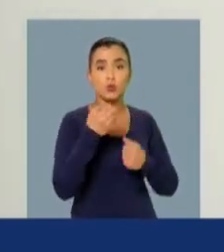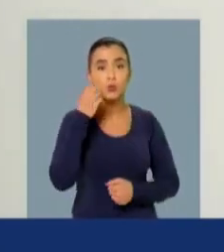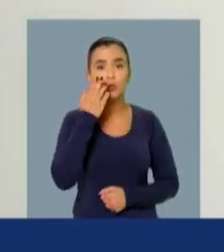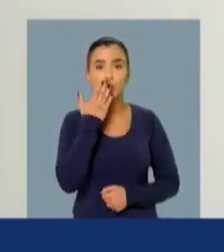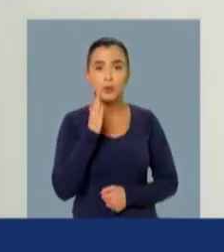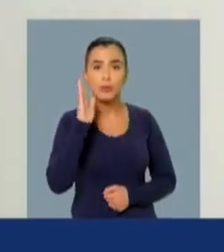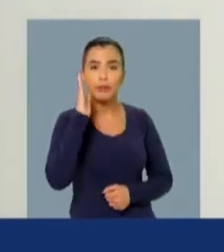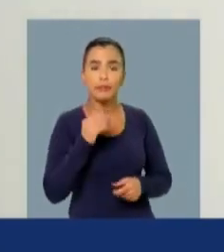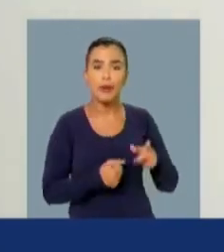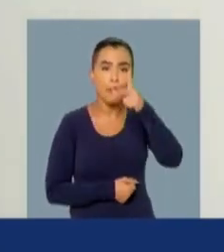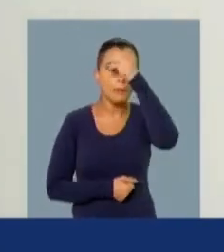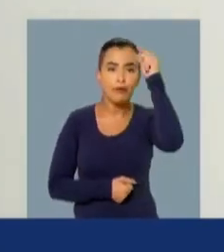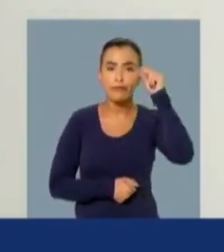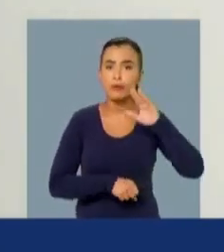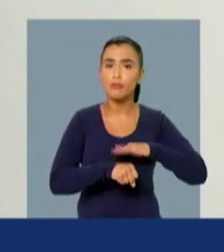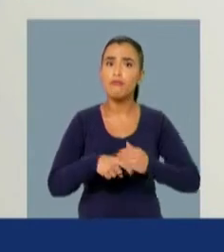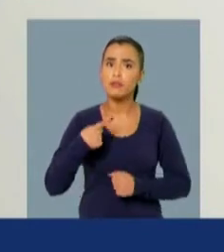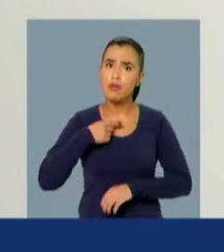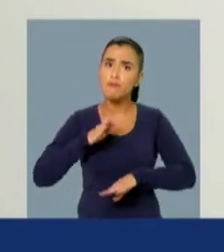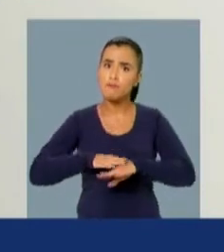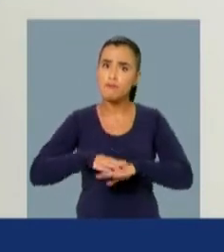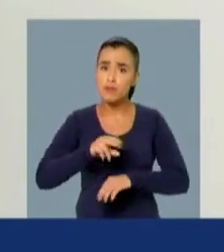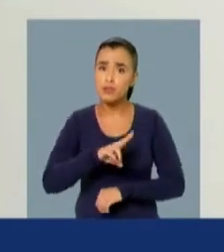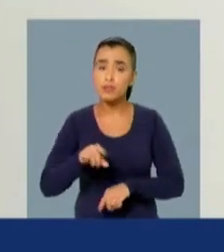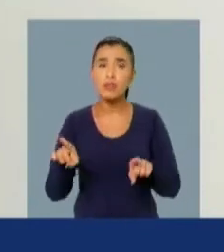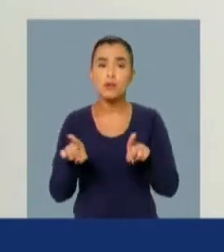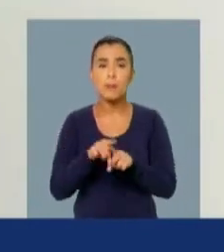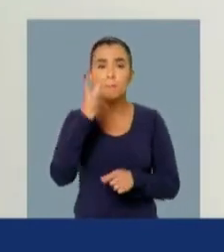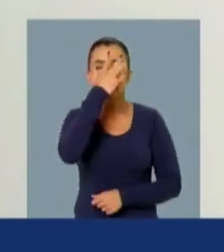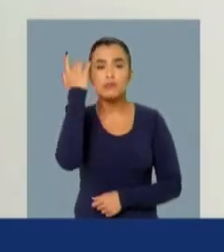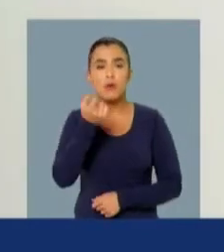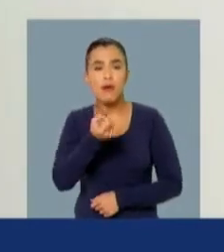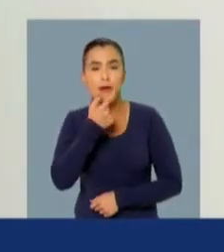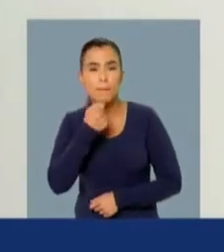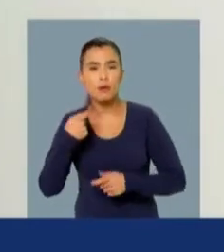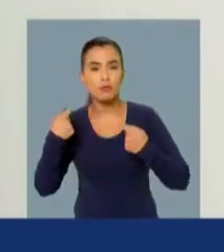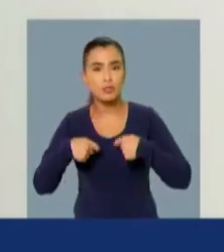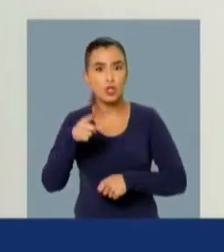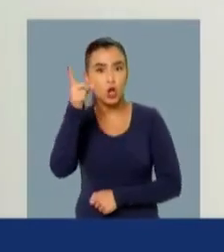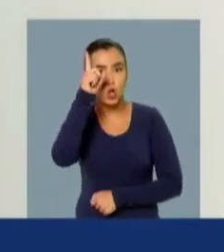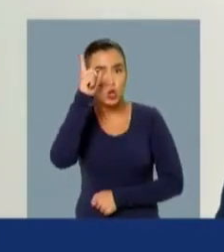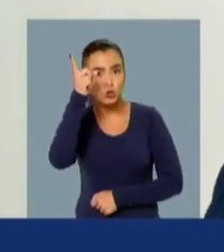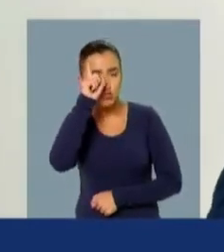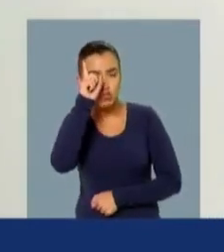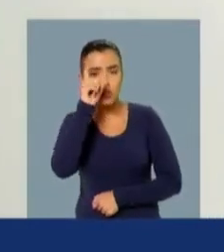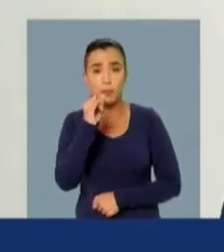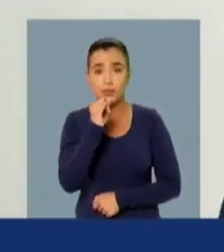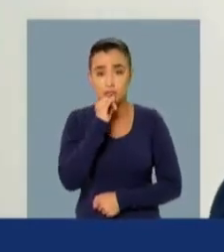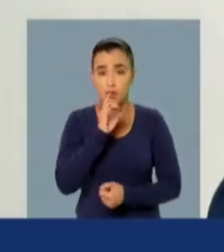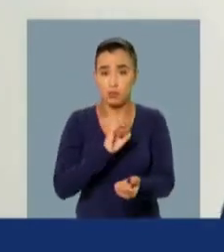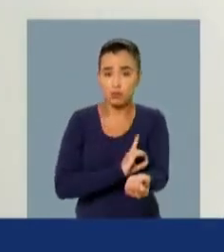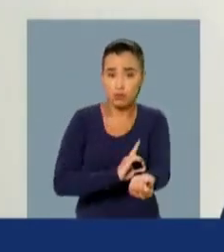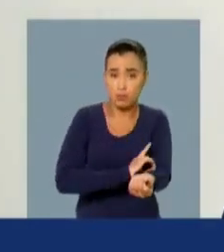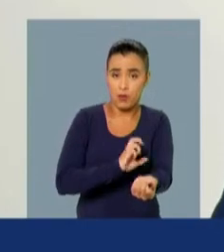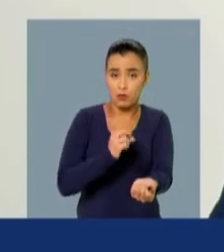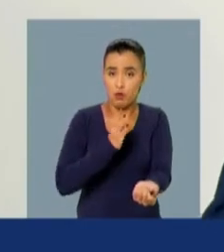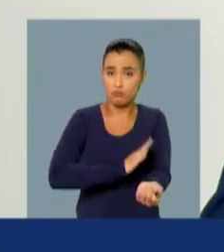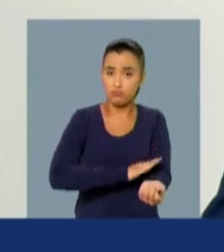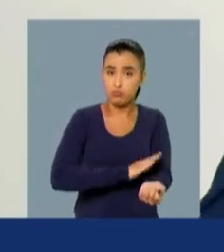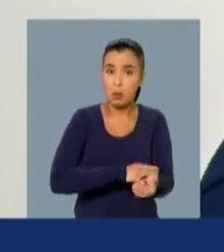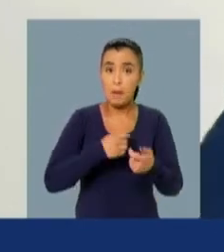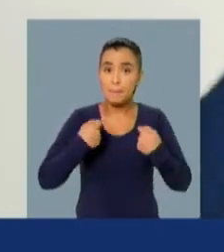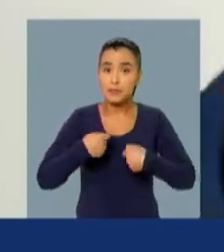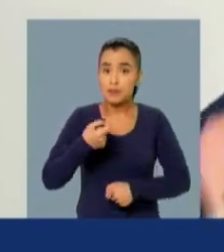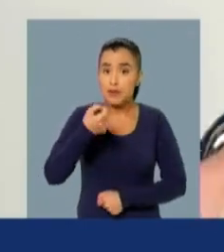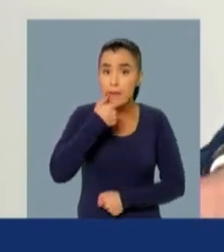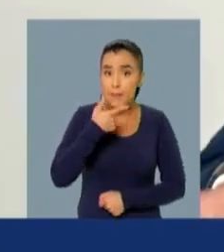não fez, eu vou fazer. E tem a questão dos remédios. Quem é paciente crônico, que toma remédio todo dia, como diabéticos, hipertensos, tem